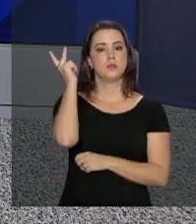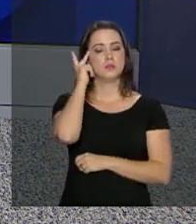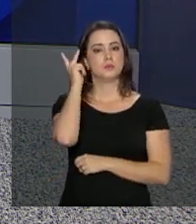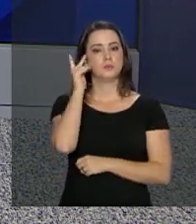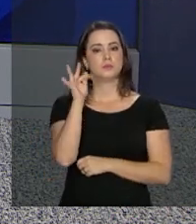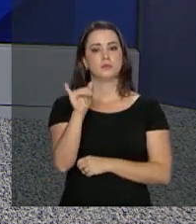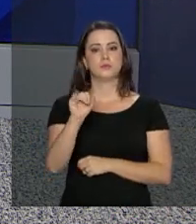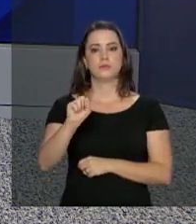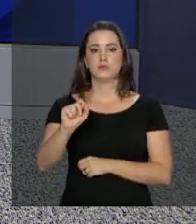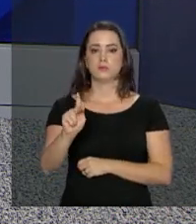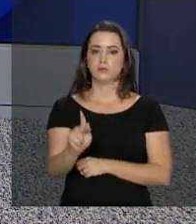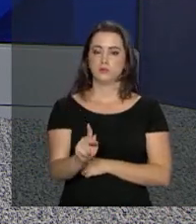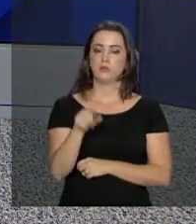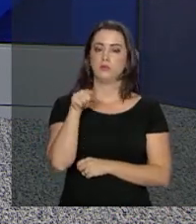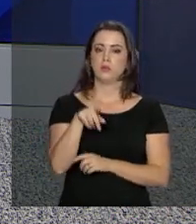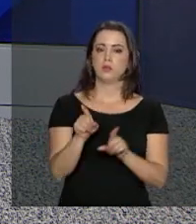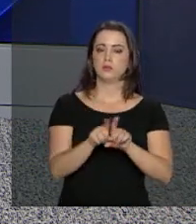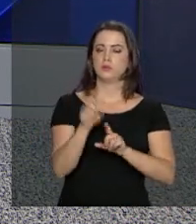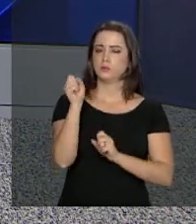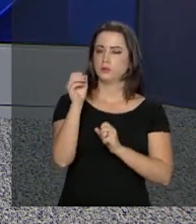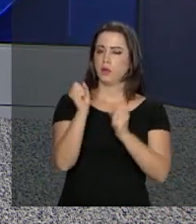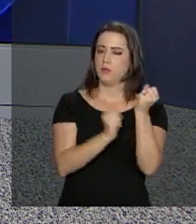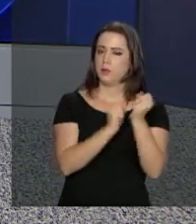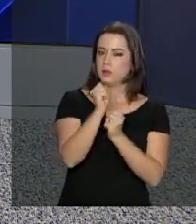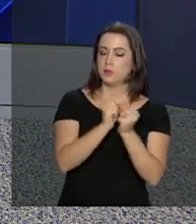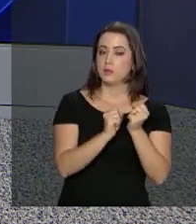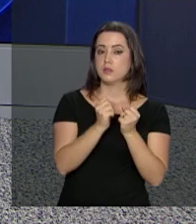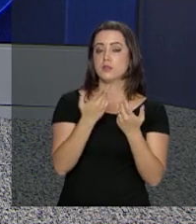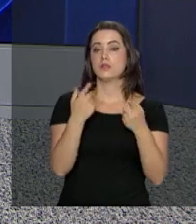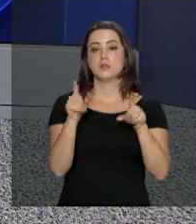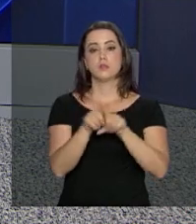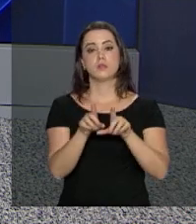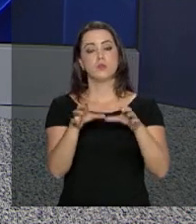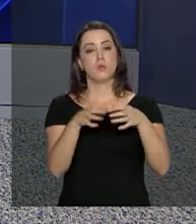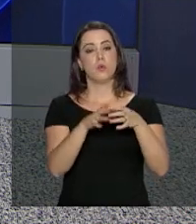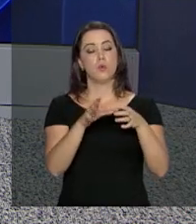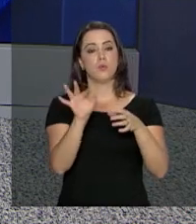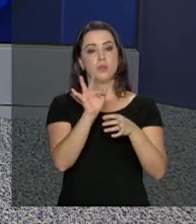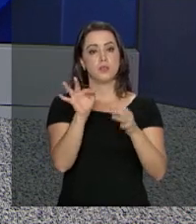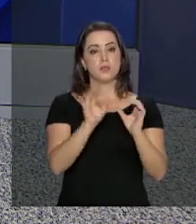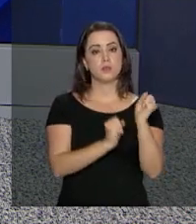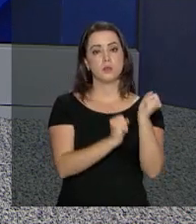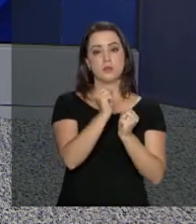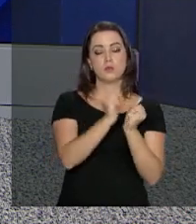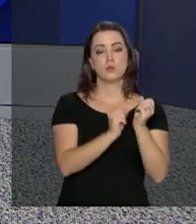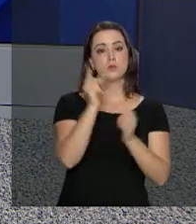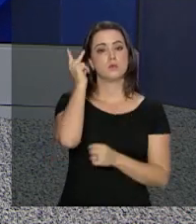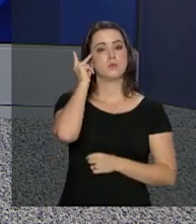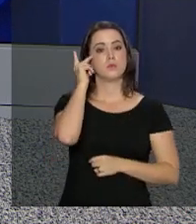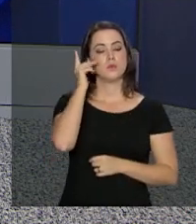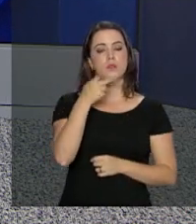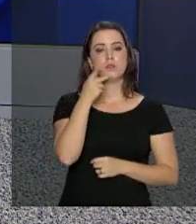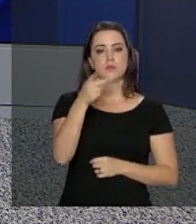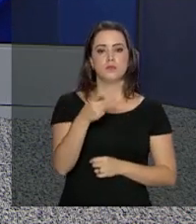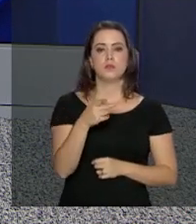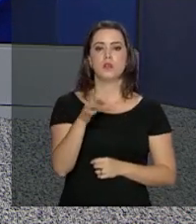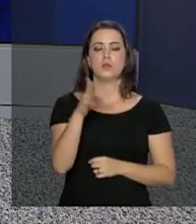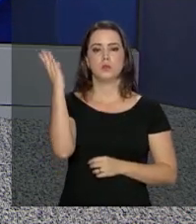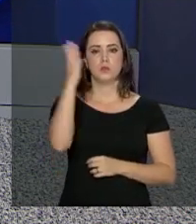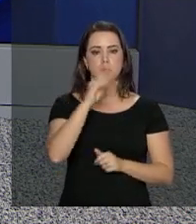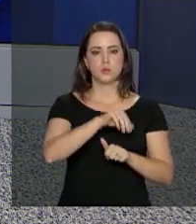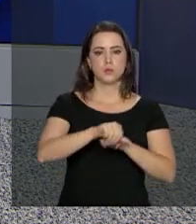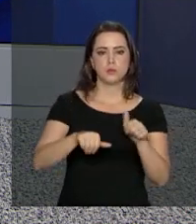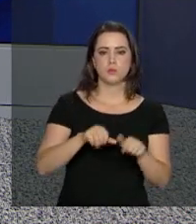Paulo pela Fiesp, a Federação das Indústrias do Estado de São Paulo. No evento, disse que trouxe o Brasil para o século XXI.